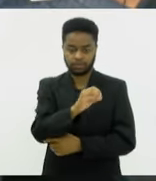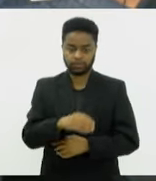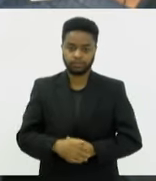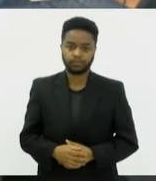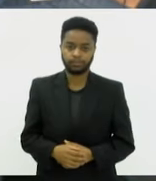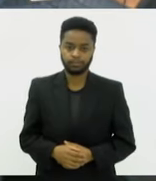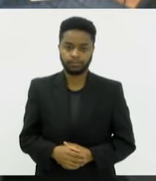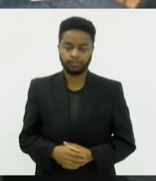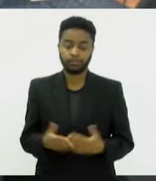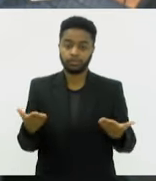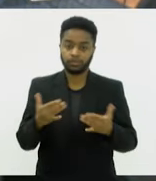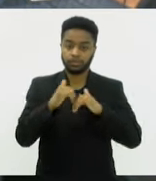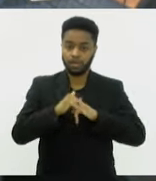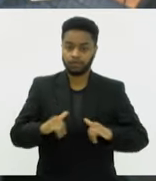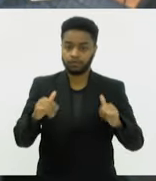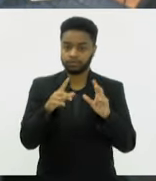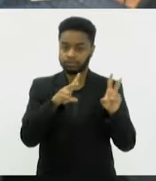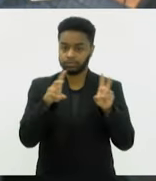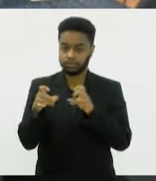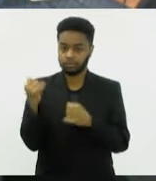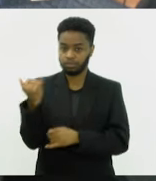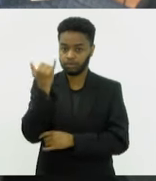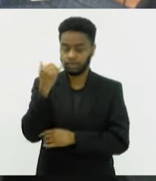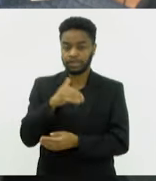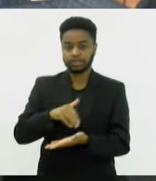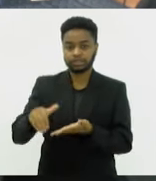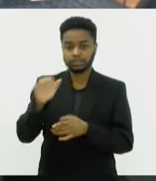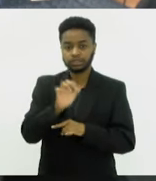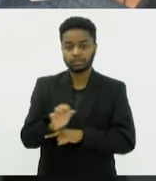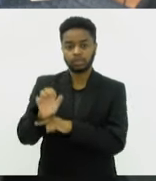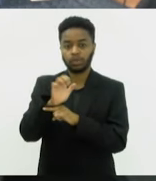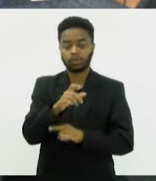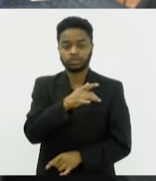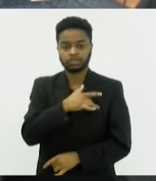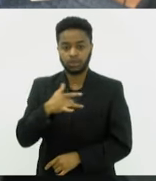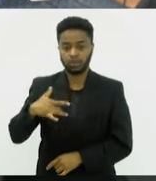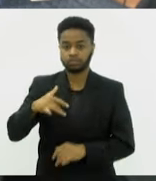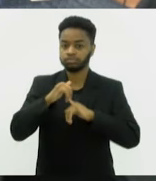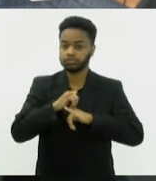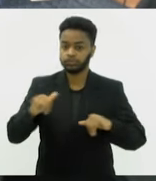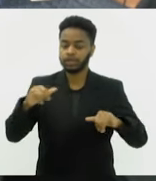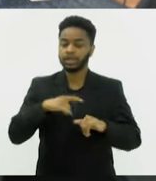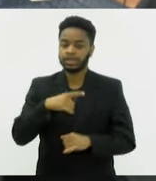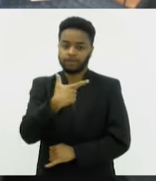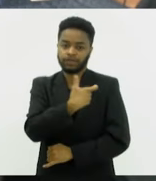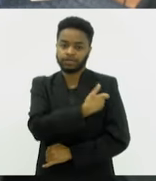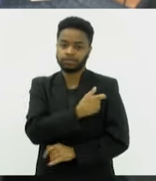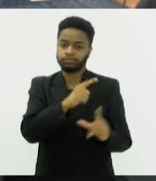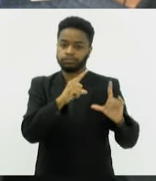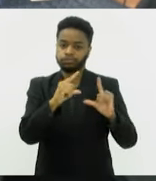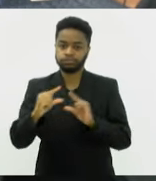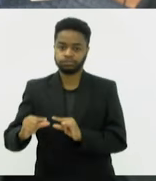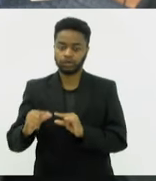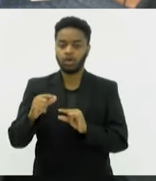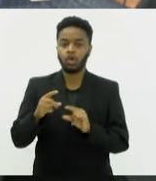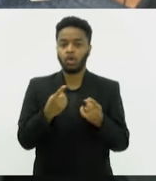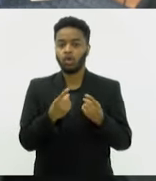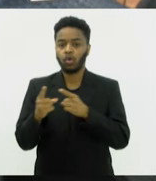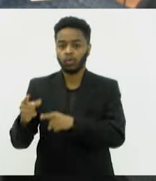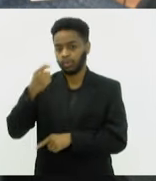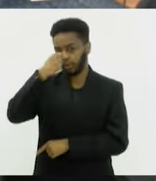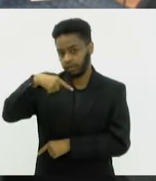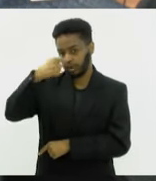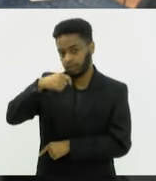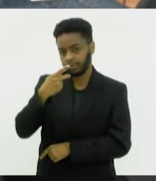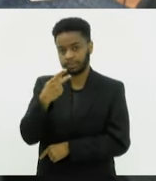E agora um aviso importante. A Secretaria Estadual de Saúde alertou para a baixa cobertura vacinal contra a gripe aqui no Rio de